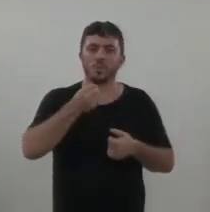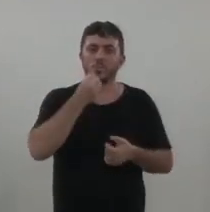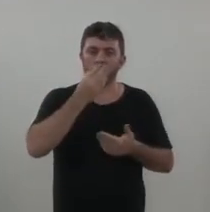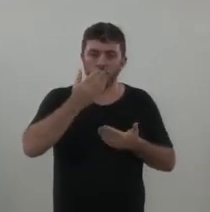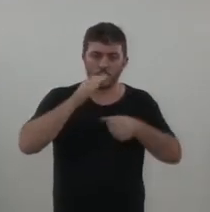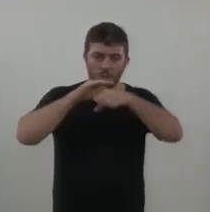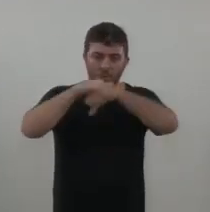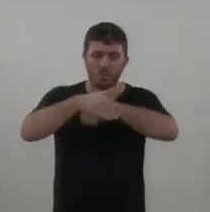noite a todos. vamos lá.